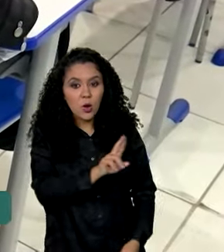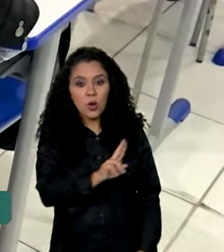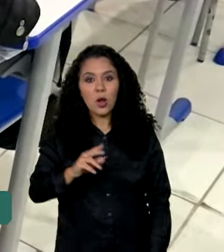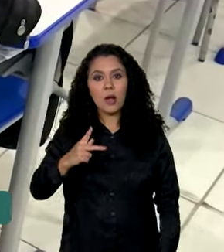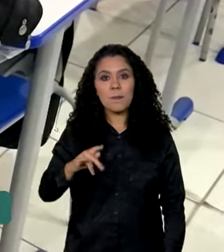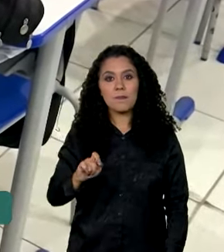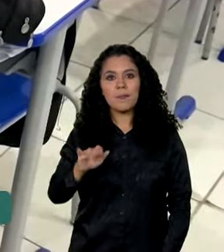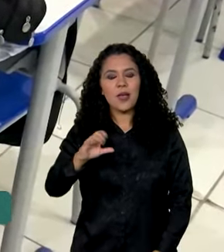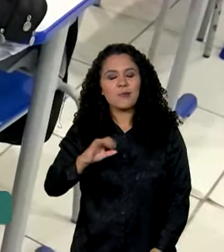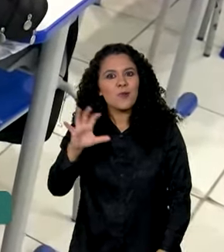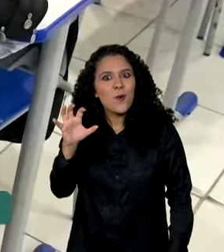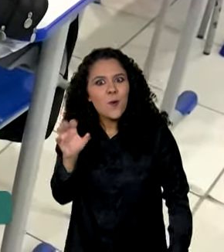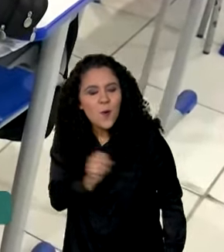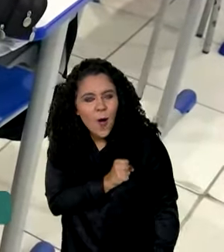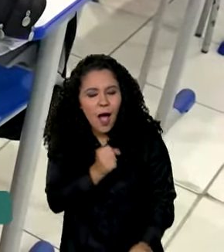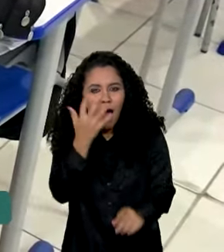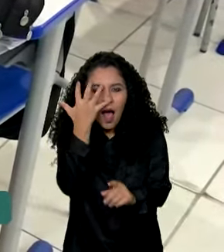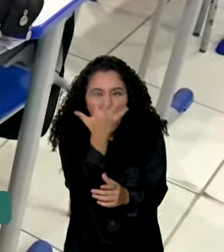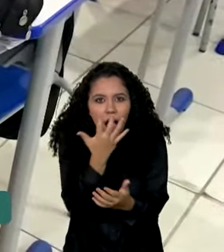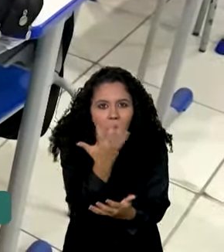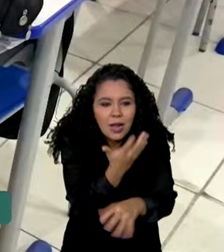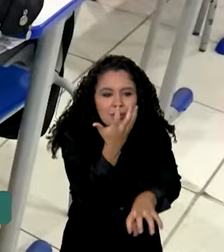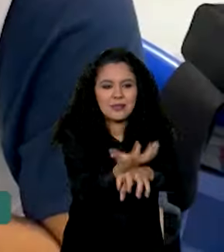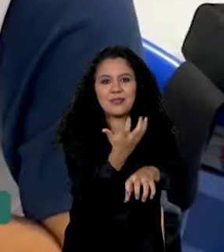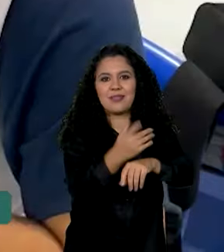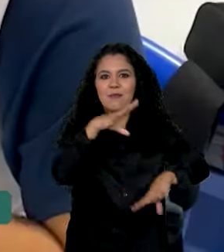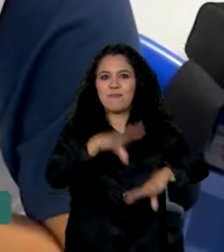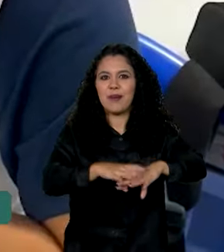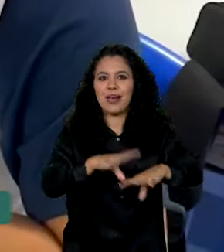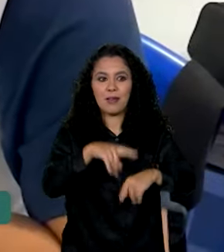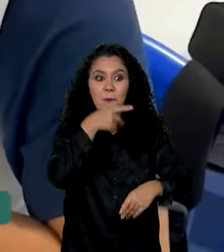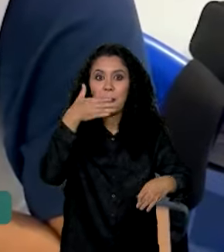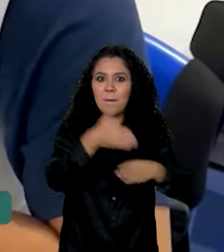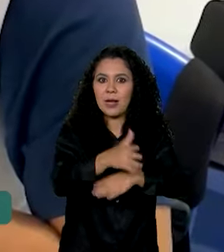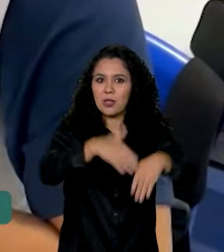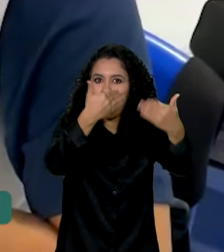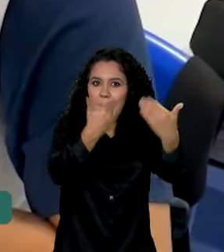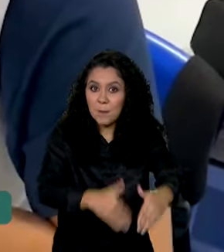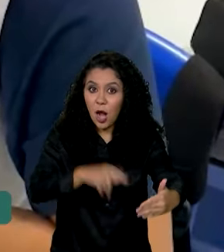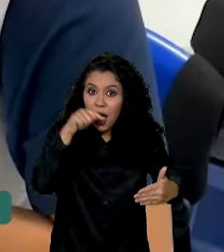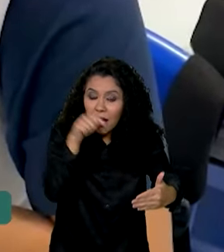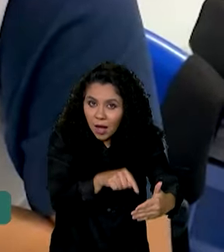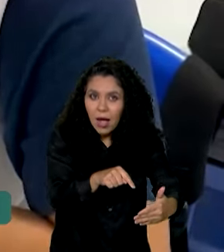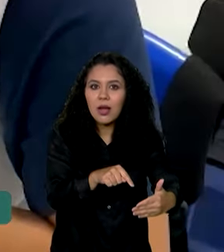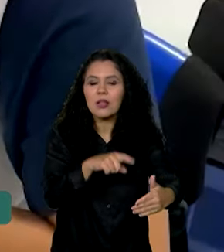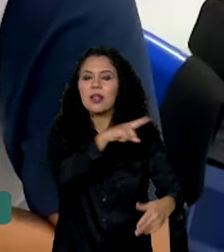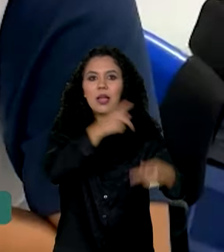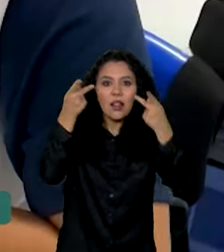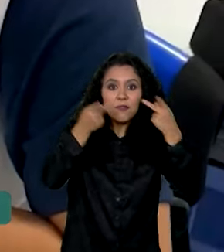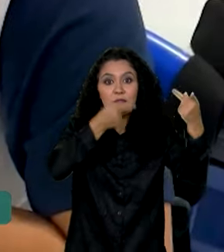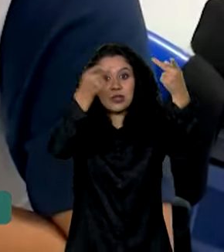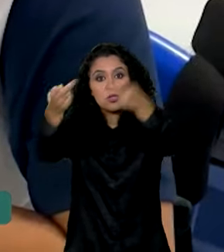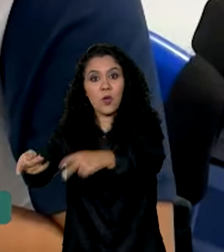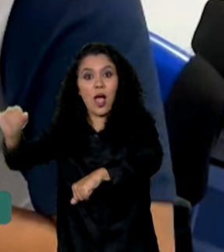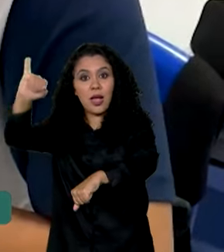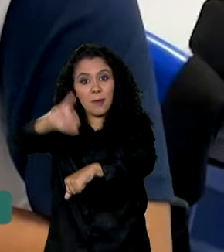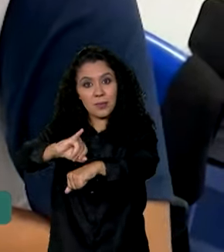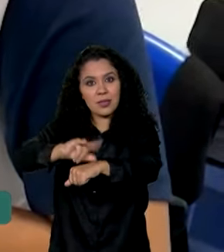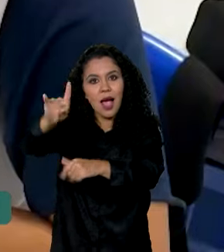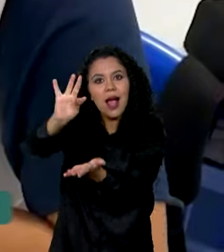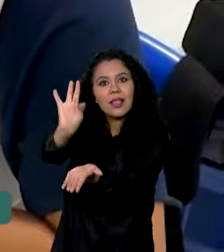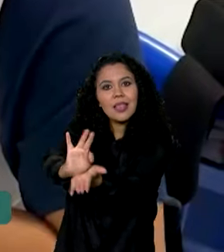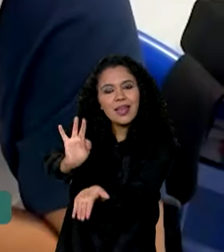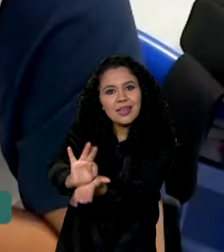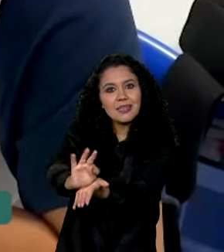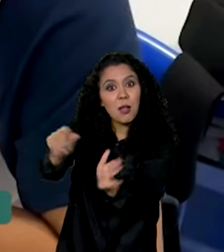gosto pela matemática depois de participar da Olimpíada. Foi por causa da competição que ele visitou a capital do estado, Teresina,